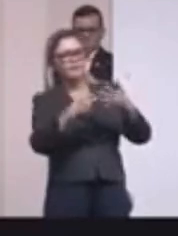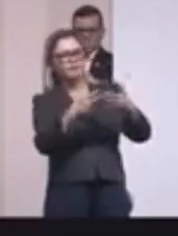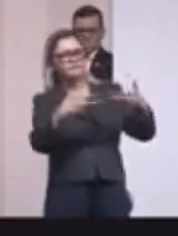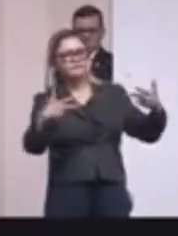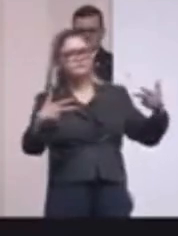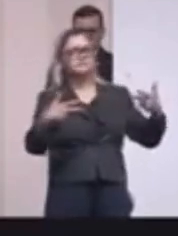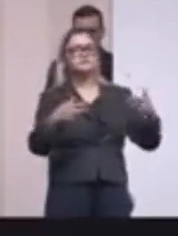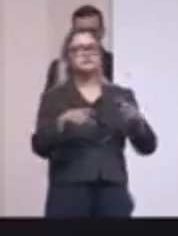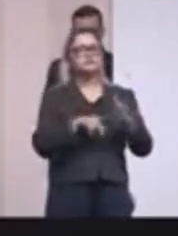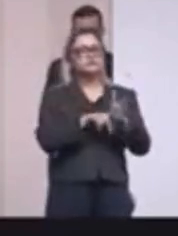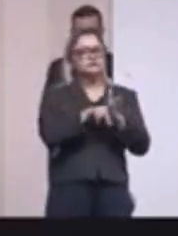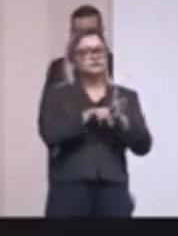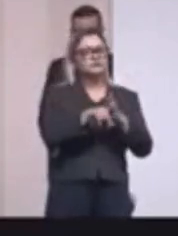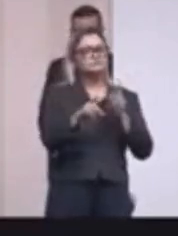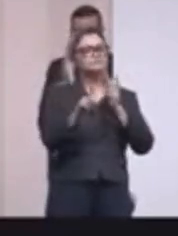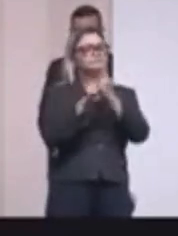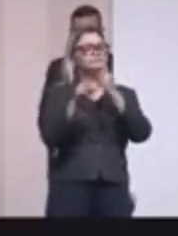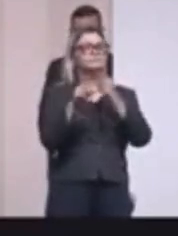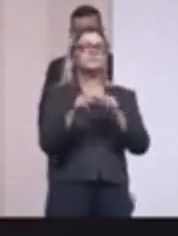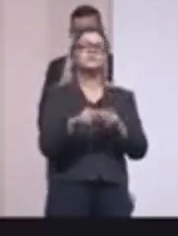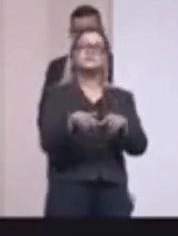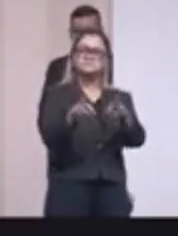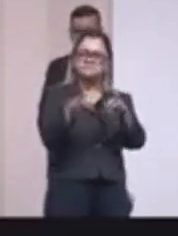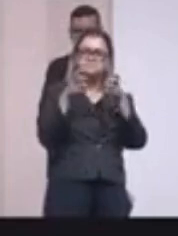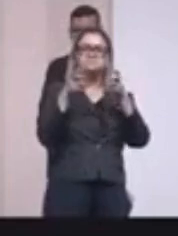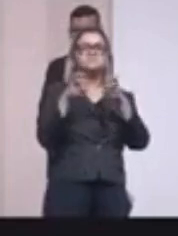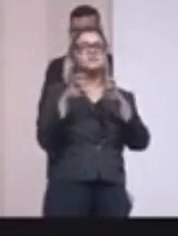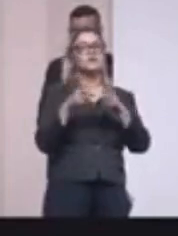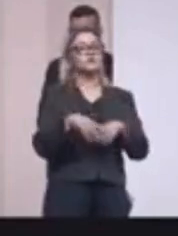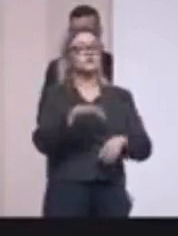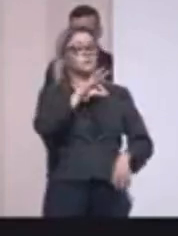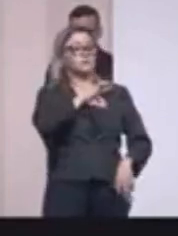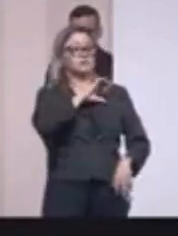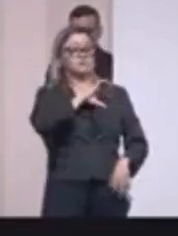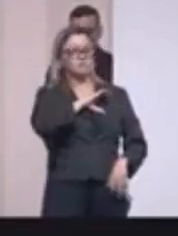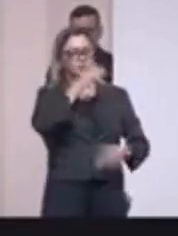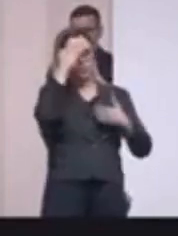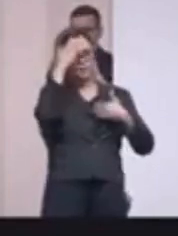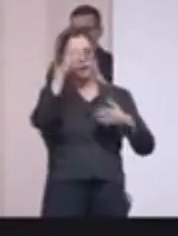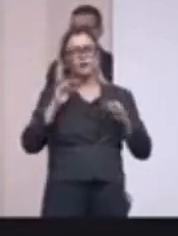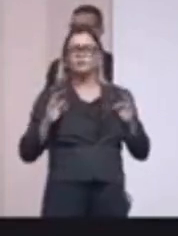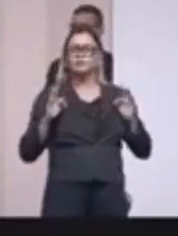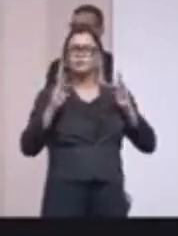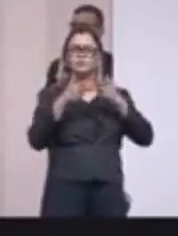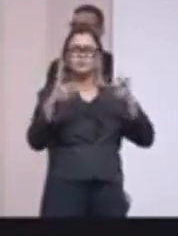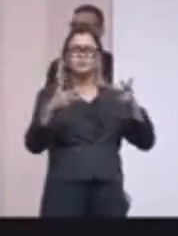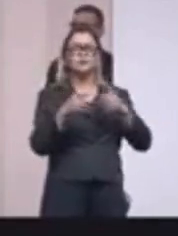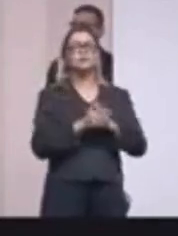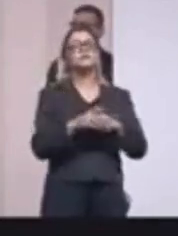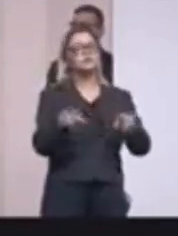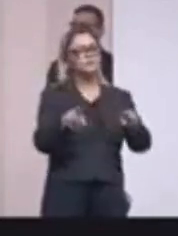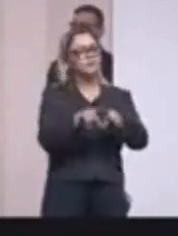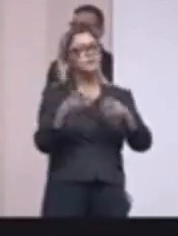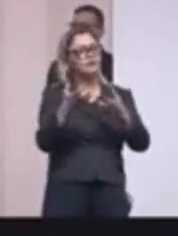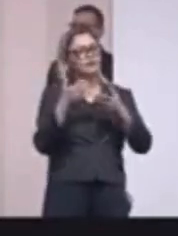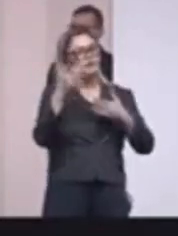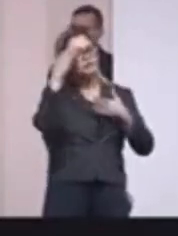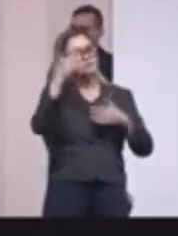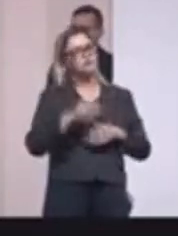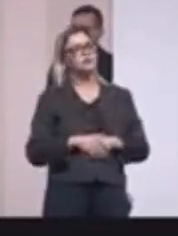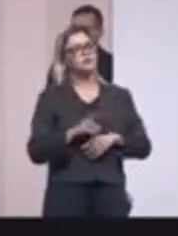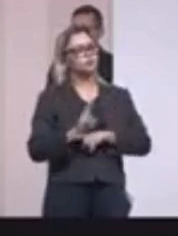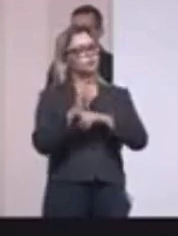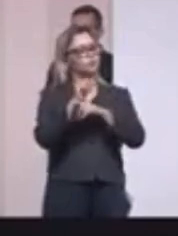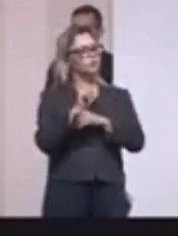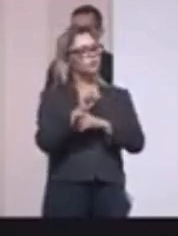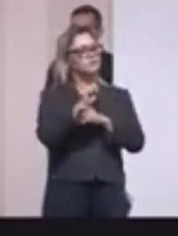E eu acho que a gente tem que fazer esse reconhecimento hoje da nossa Polícia Civil. Muito obrigado por tudo. Assim como eu quero reconhecer também o doutor Claudinei